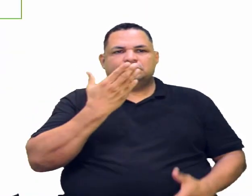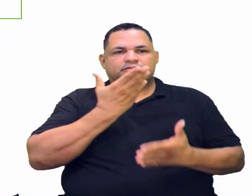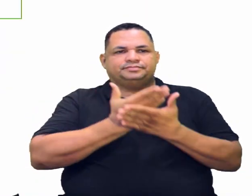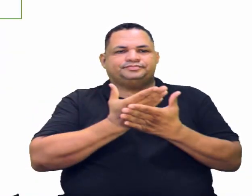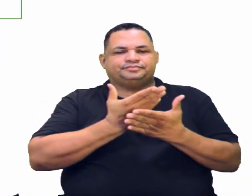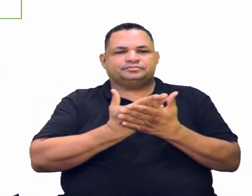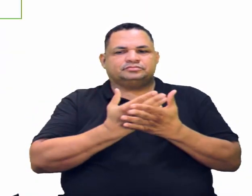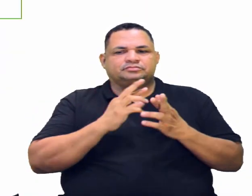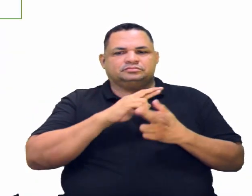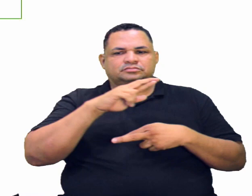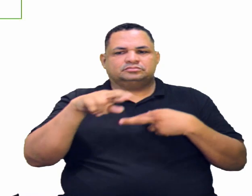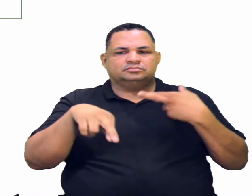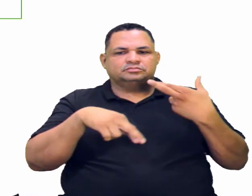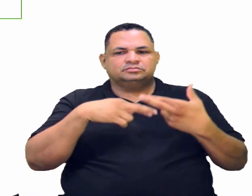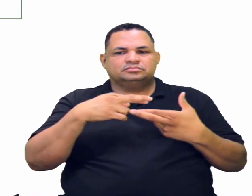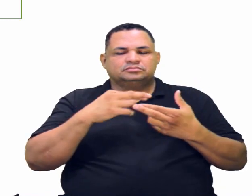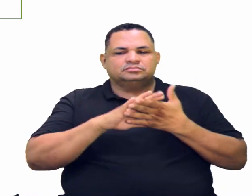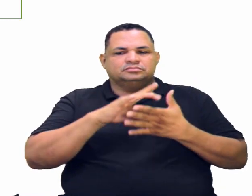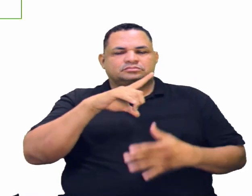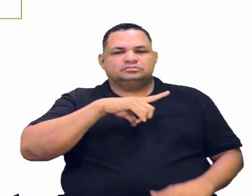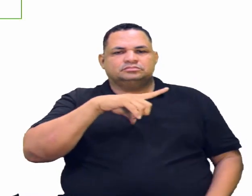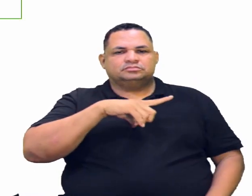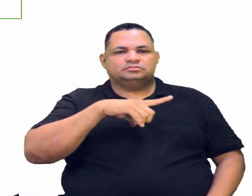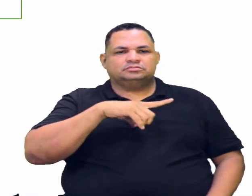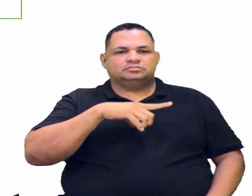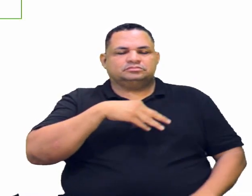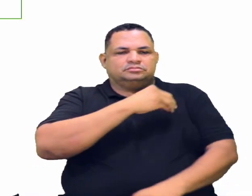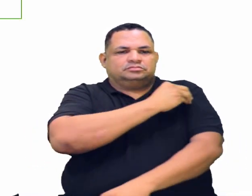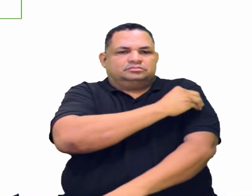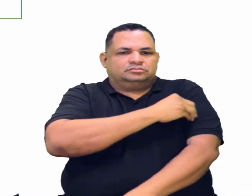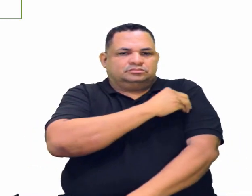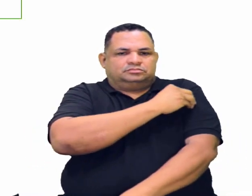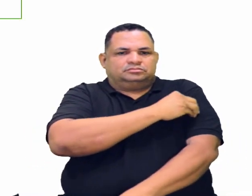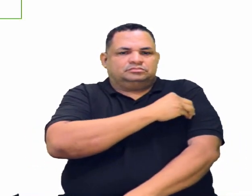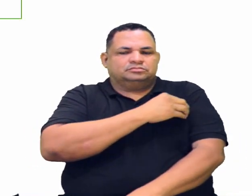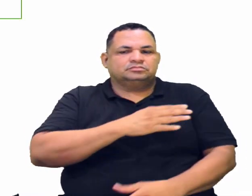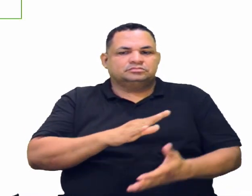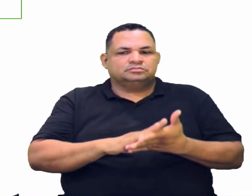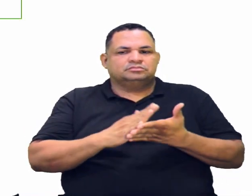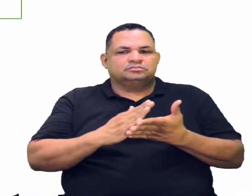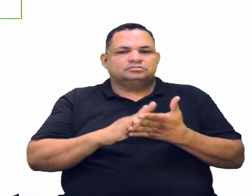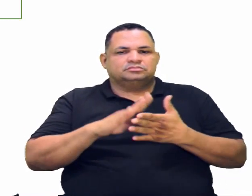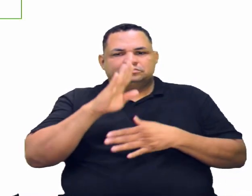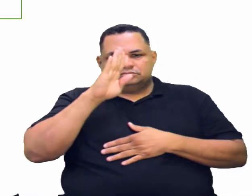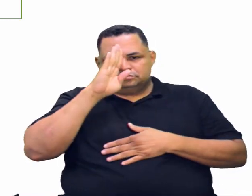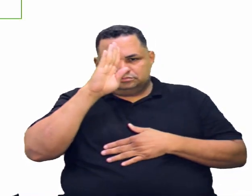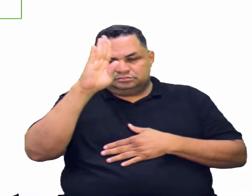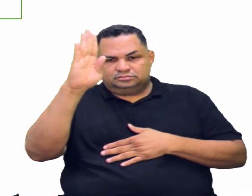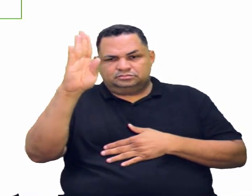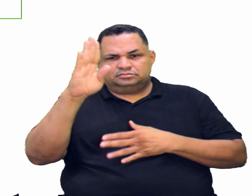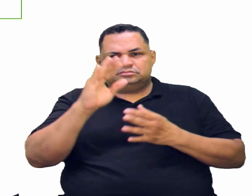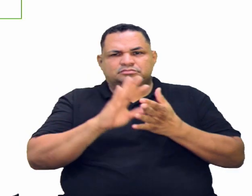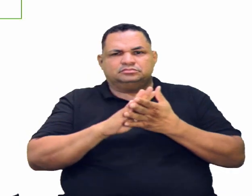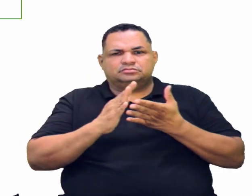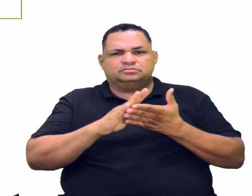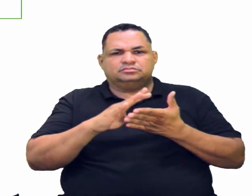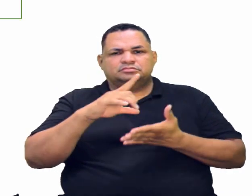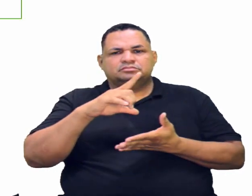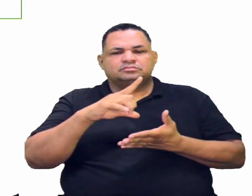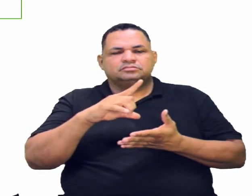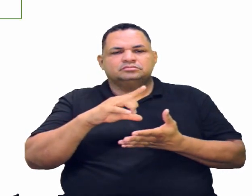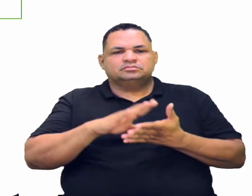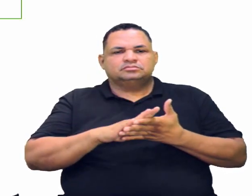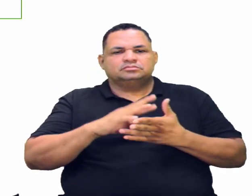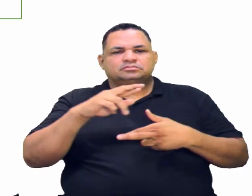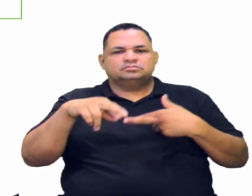reações onde nós temos aí o álcool sendo obtido. Uma das principais reações onde os álcools são obtidos